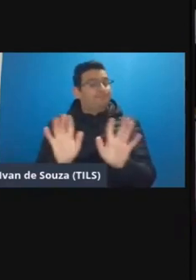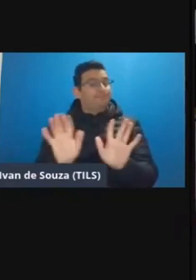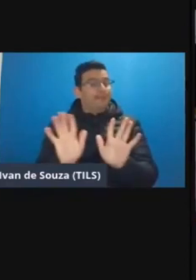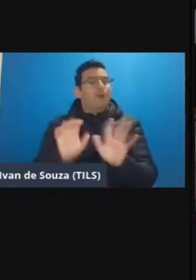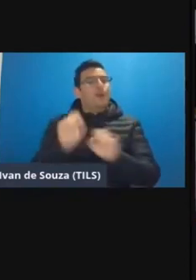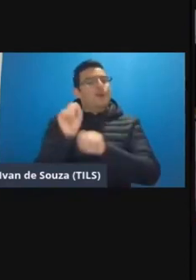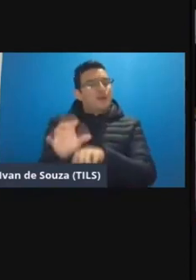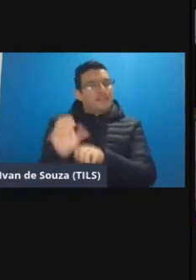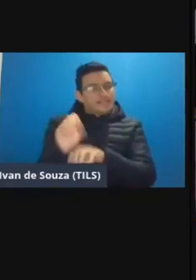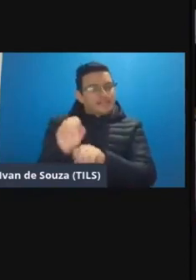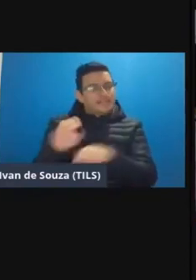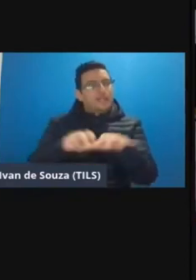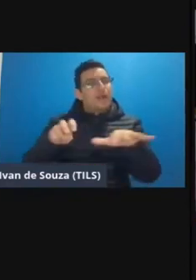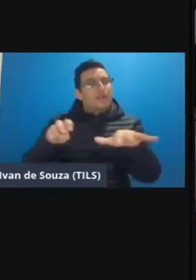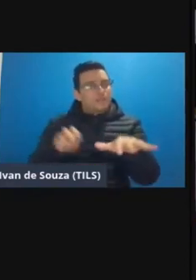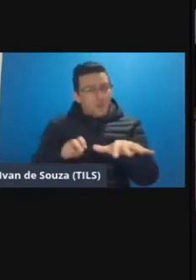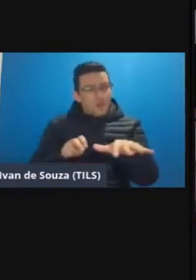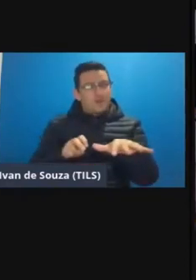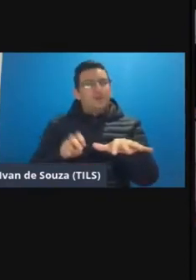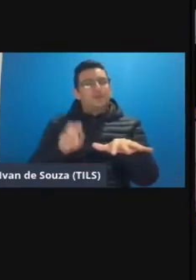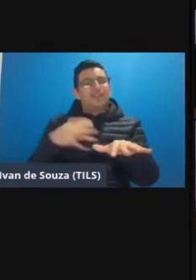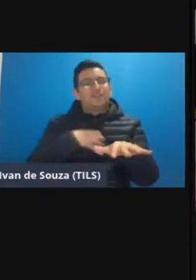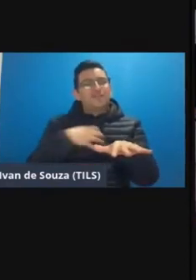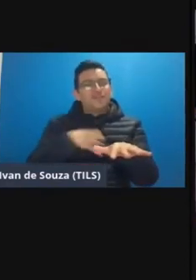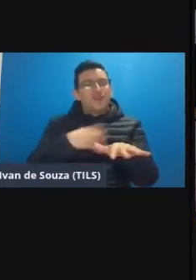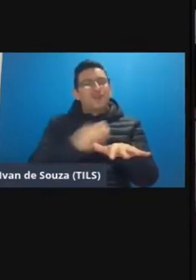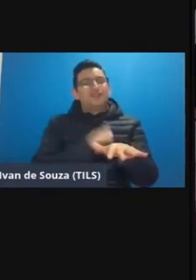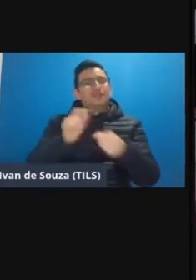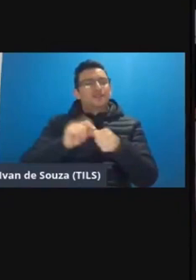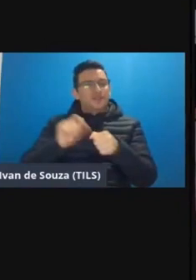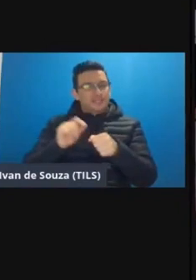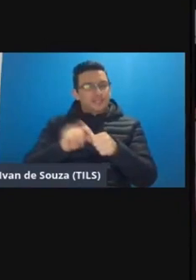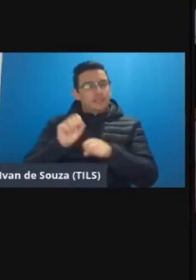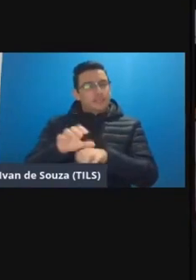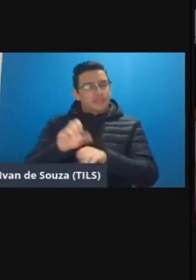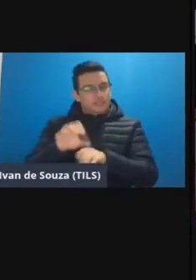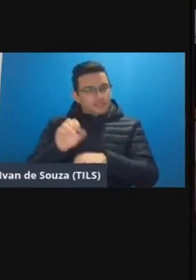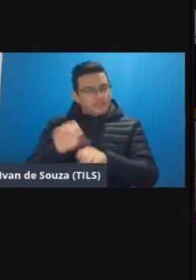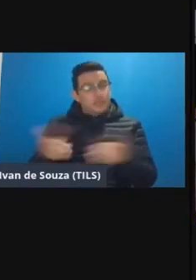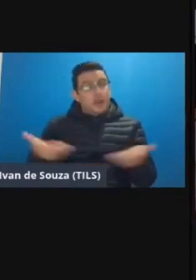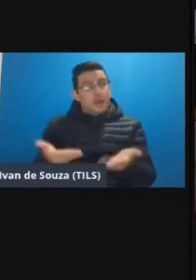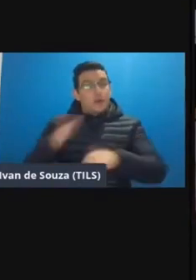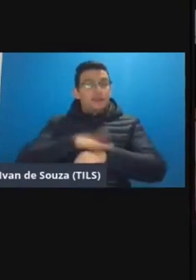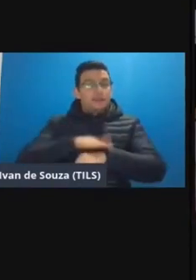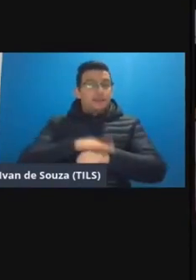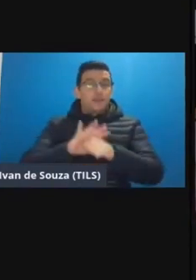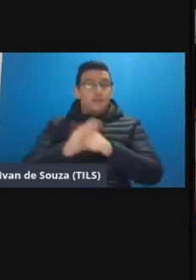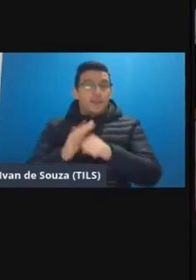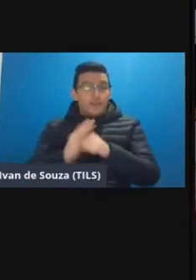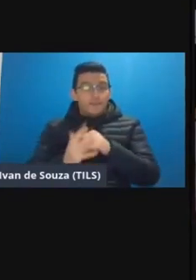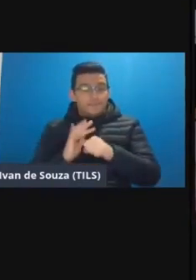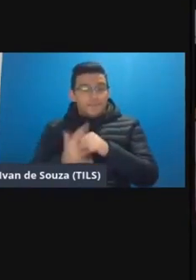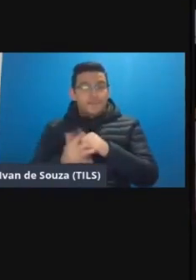o ensino remoto né esse modo que estamos fazendo o ensino nesse tempo de pandemia